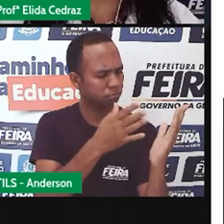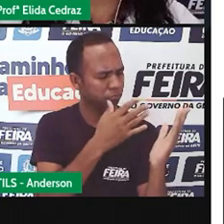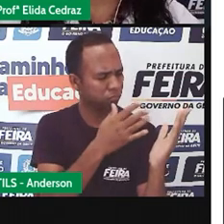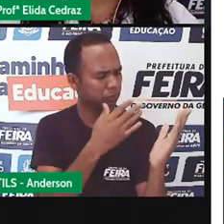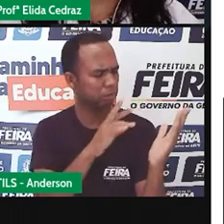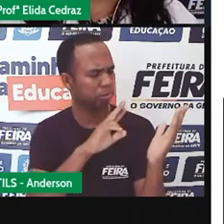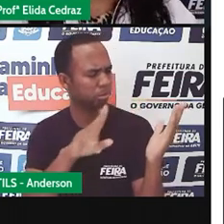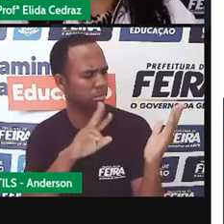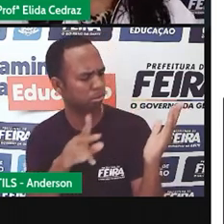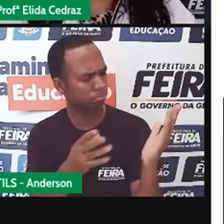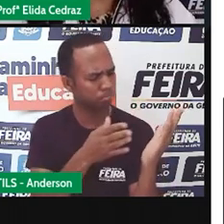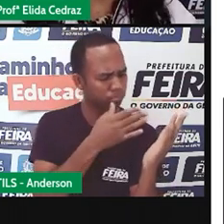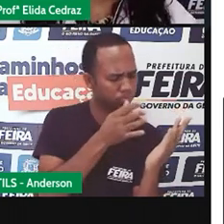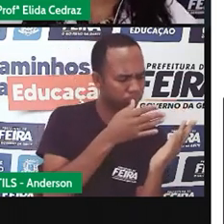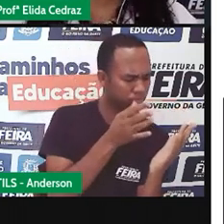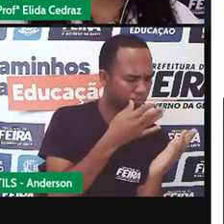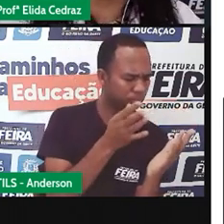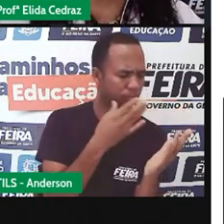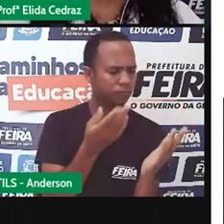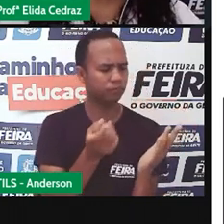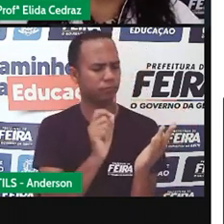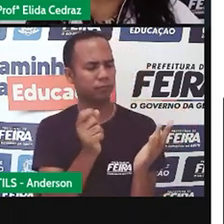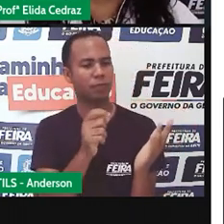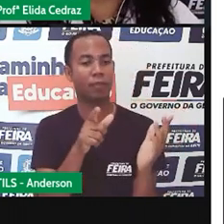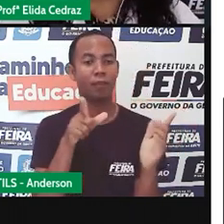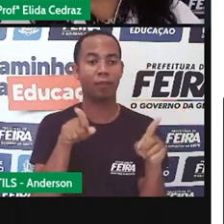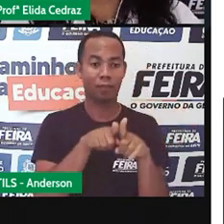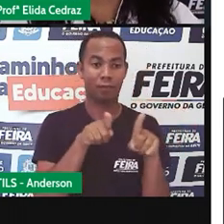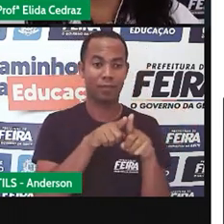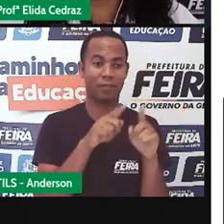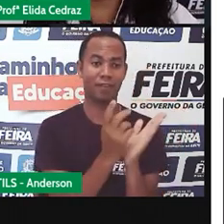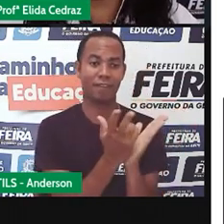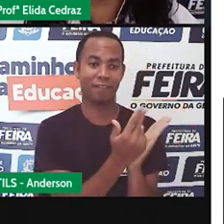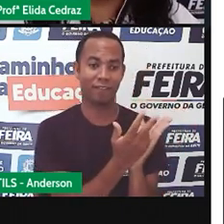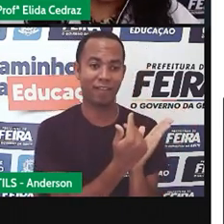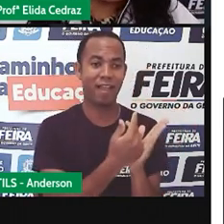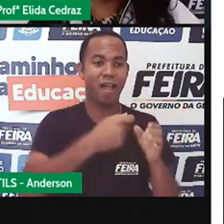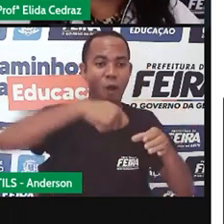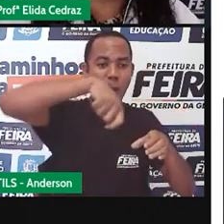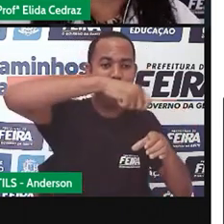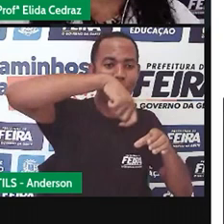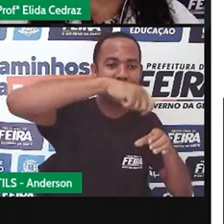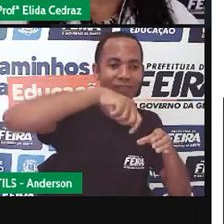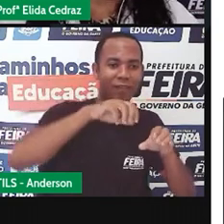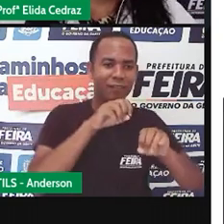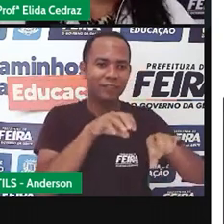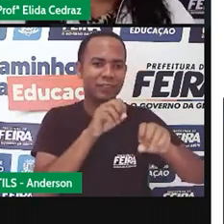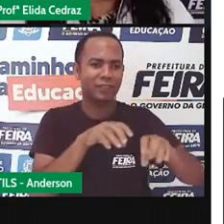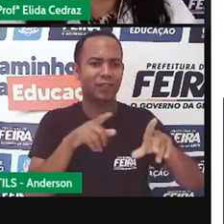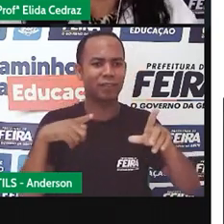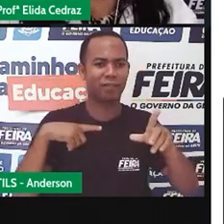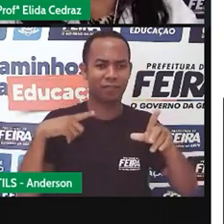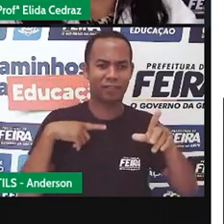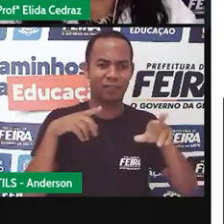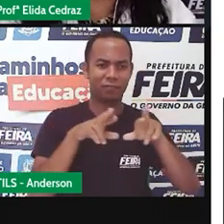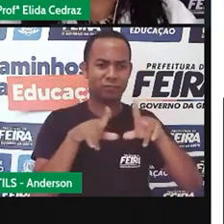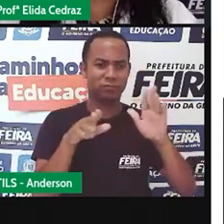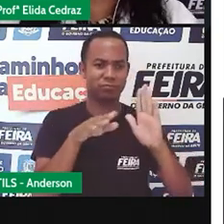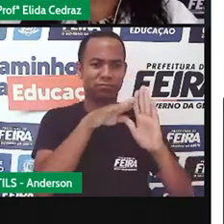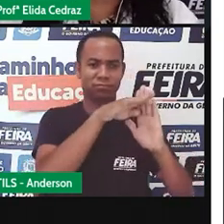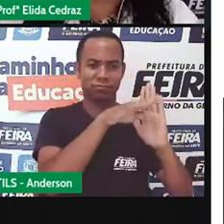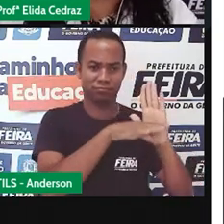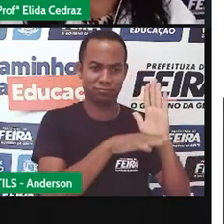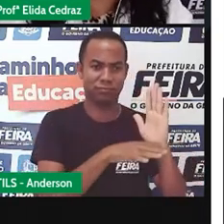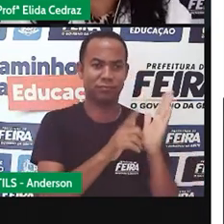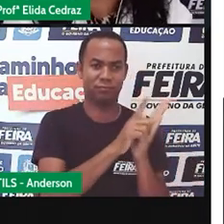diferentes, como a parte de artesanato, a parte de culinária. Isso depende muito da estrutura